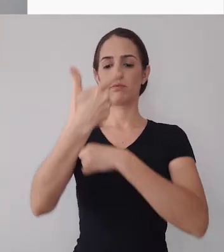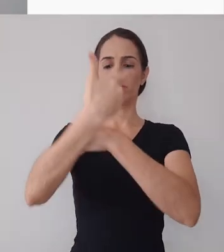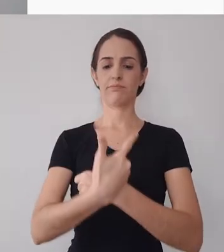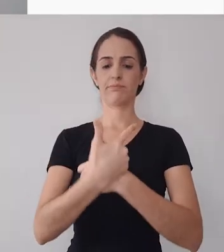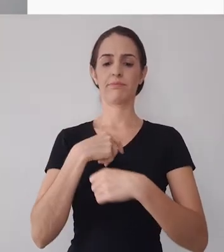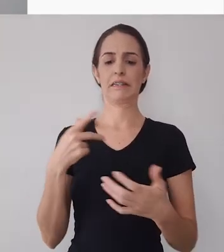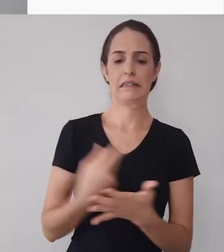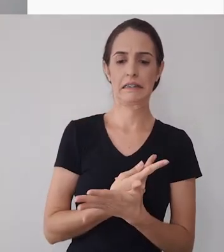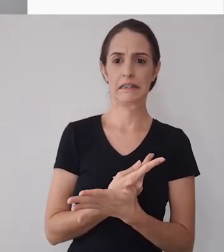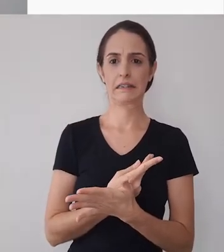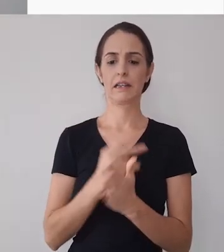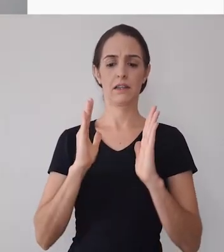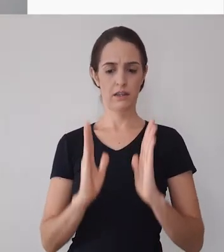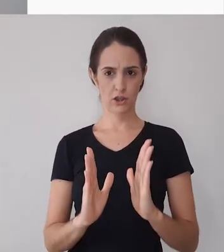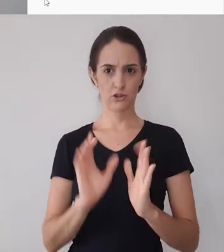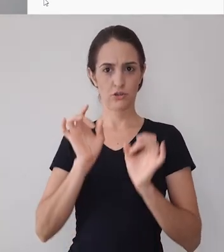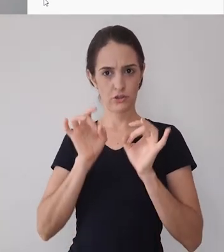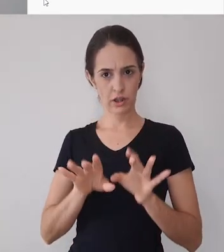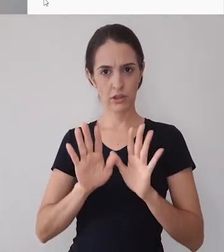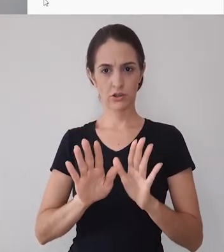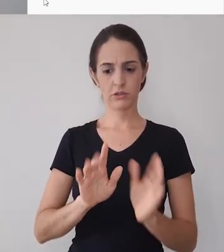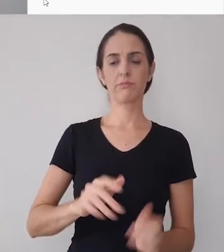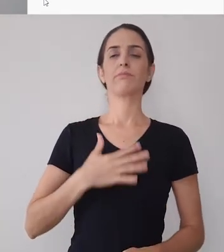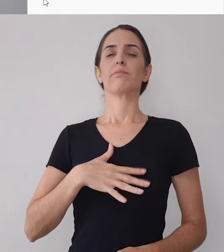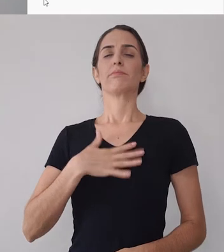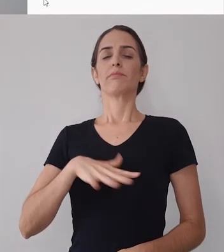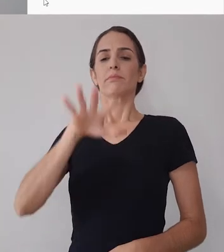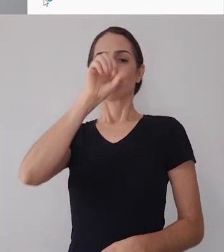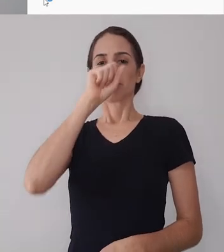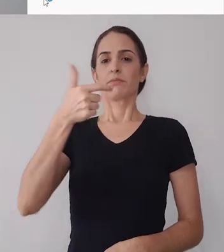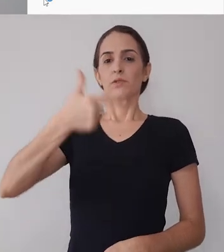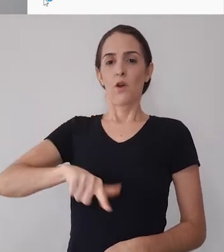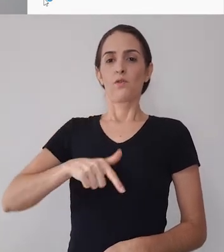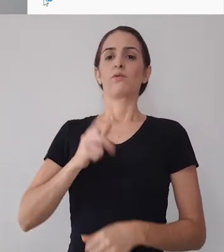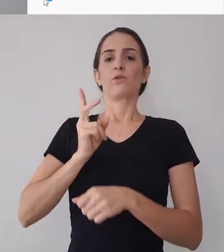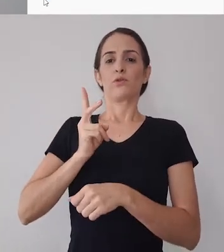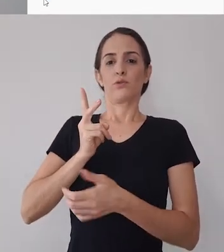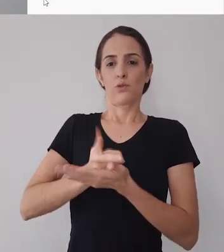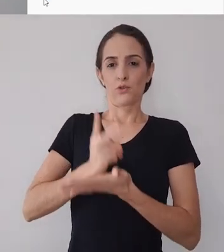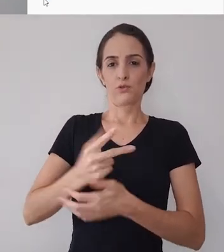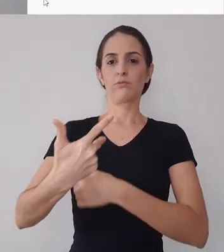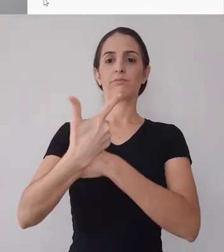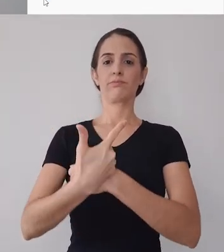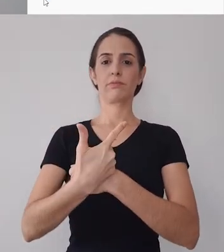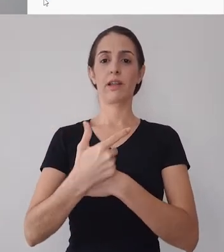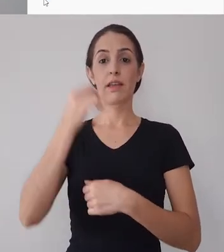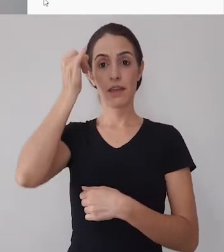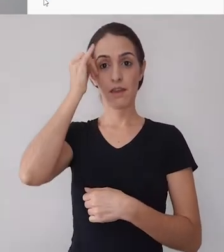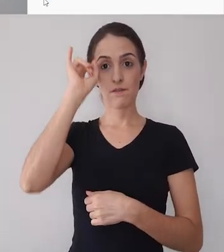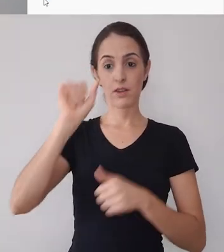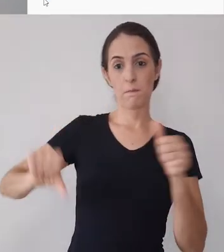deixa aquela parte ali recomece respira recomece depois você só corta